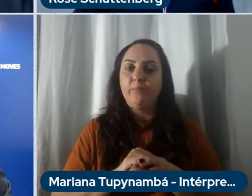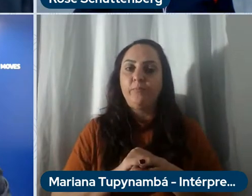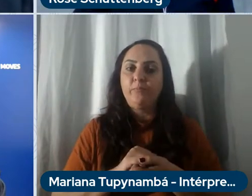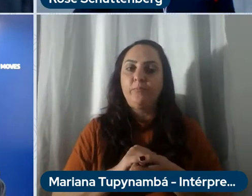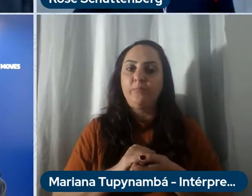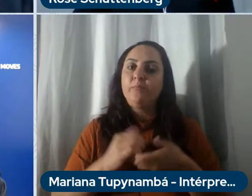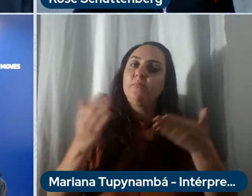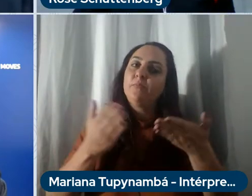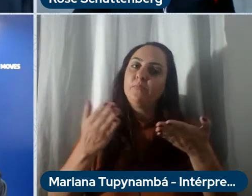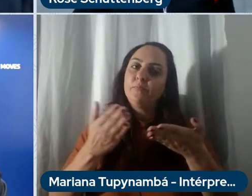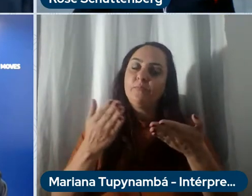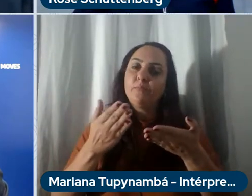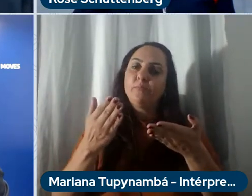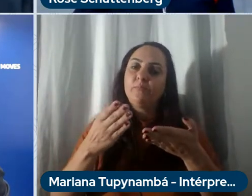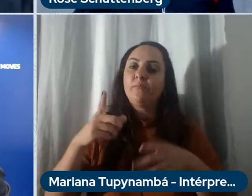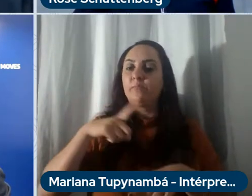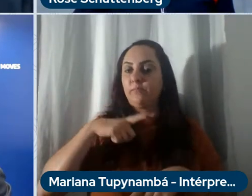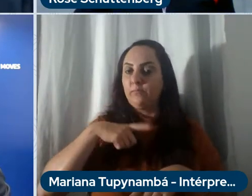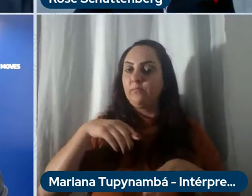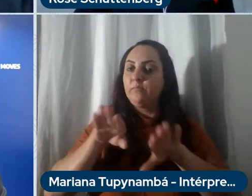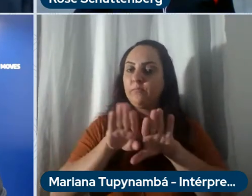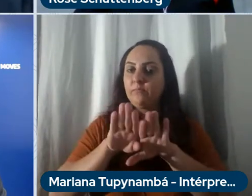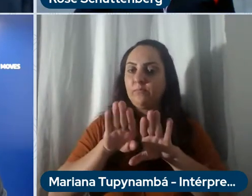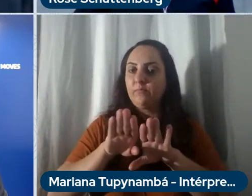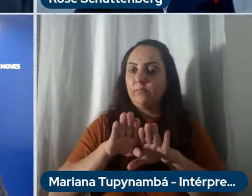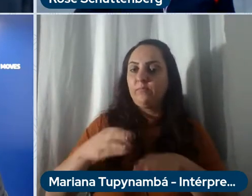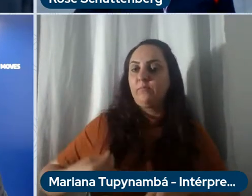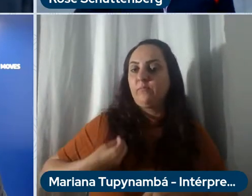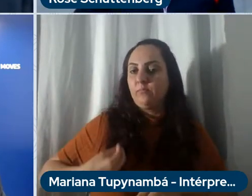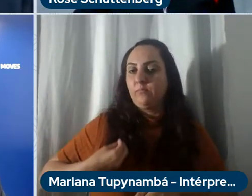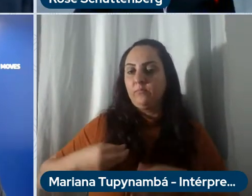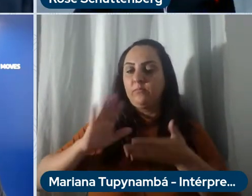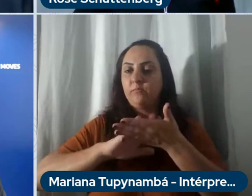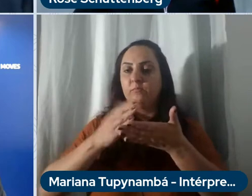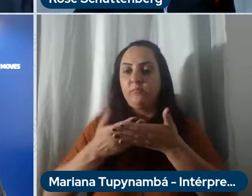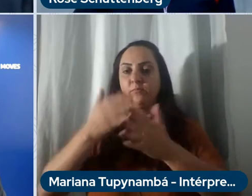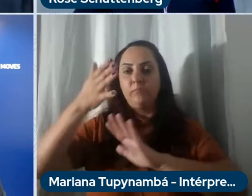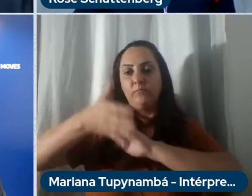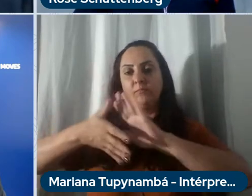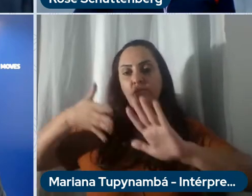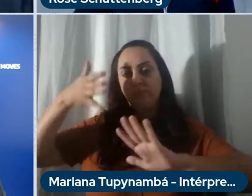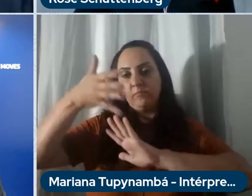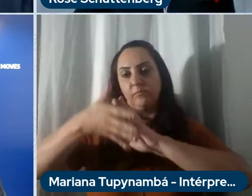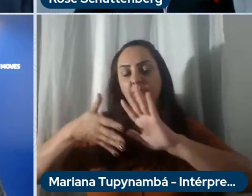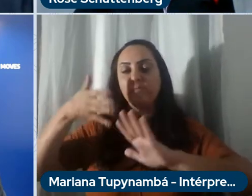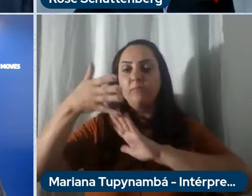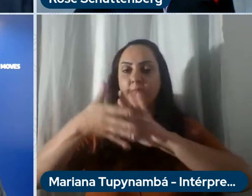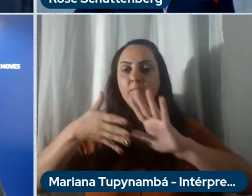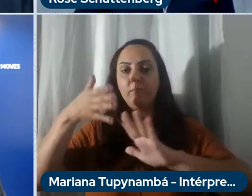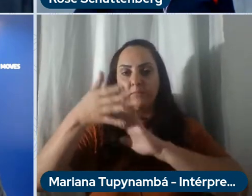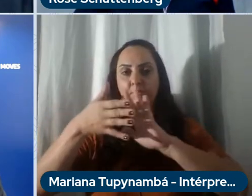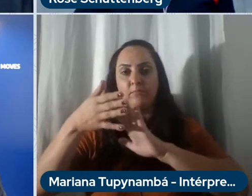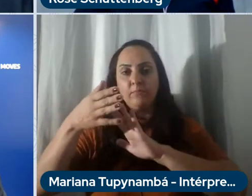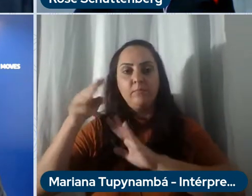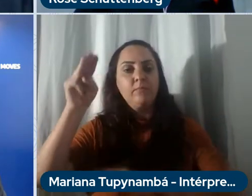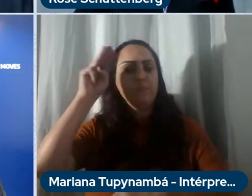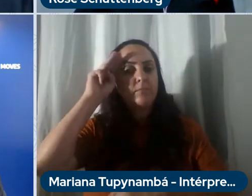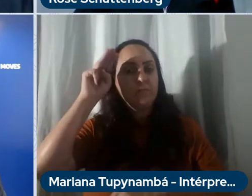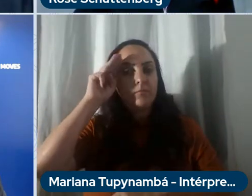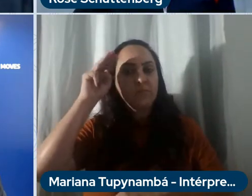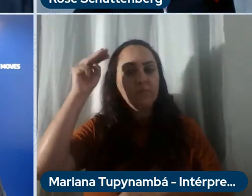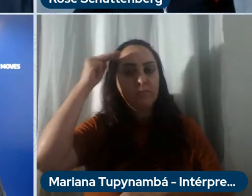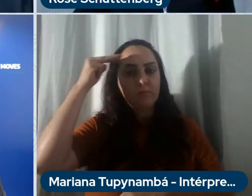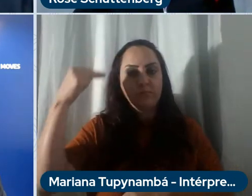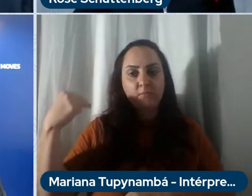solenidade contamos com a participação das intérpretes de Libras, Língua Brasileira de Sinais, Márcia Moura e Mariana